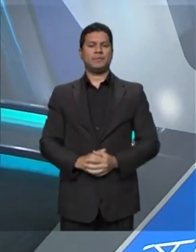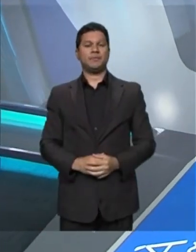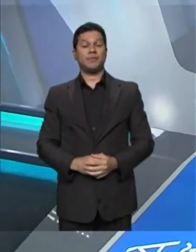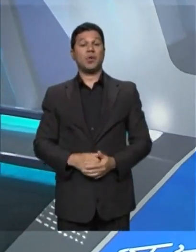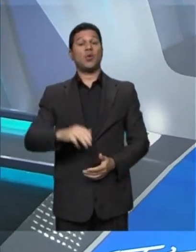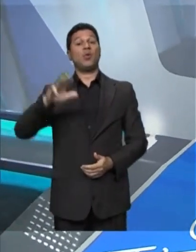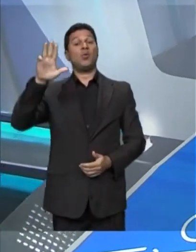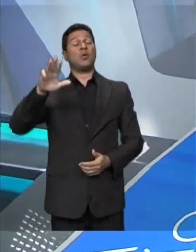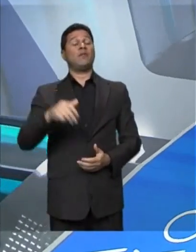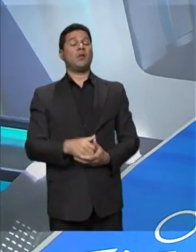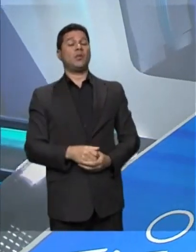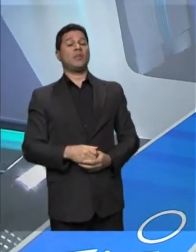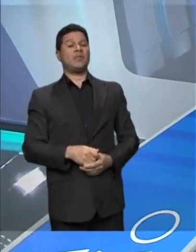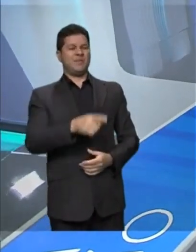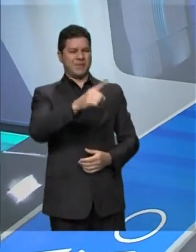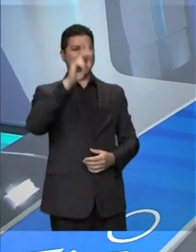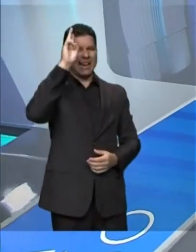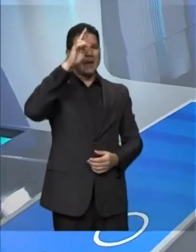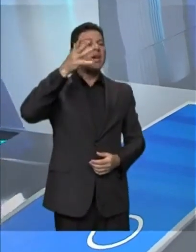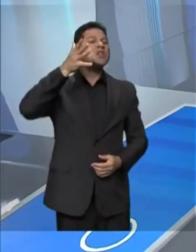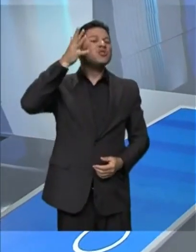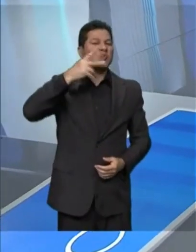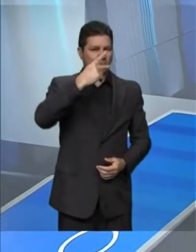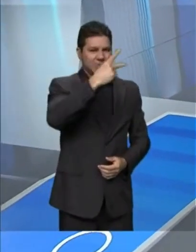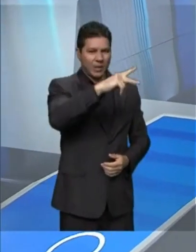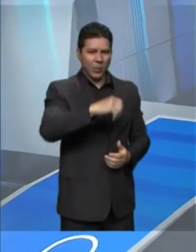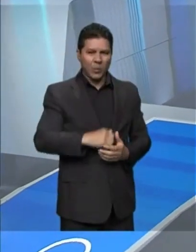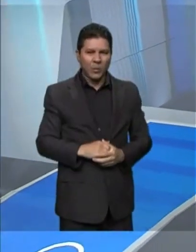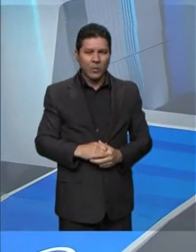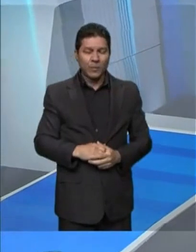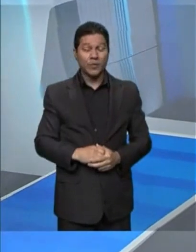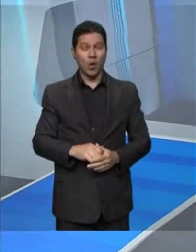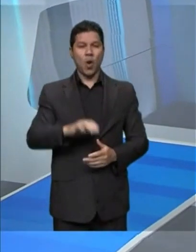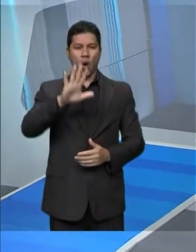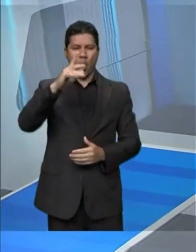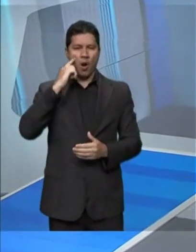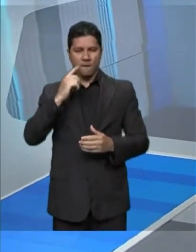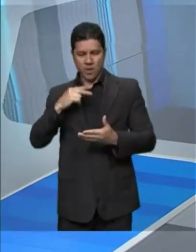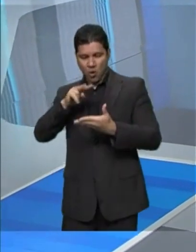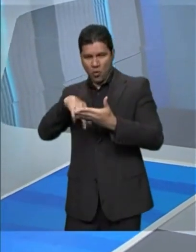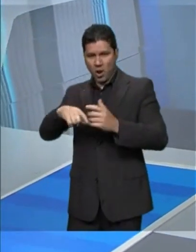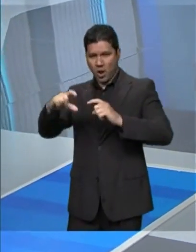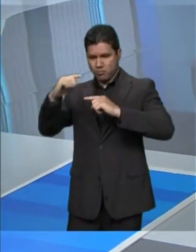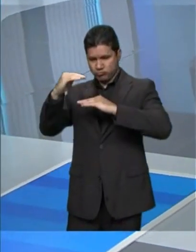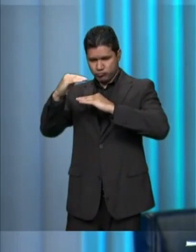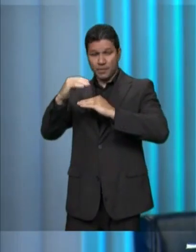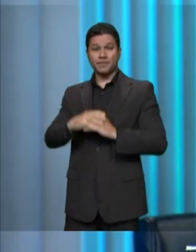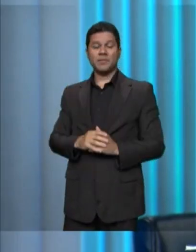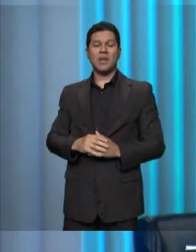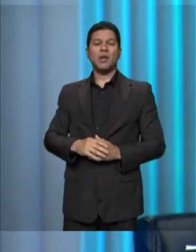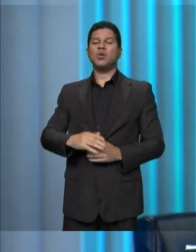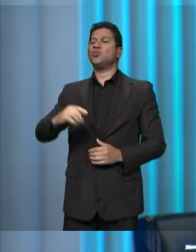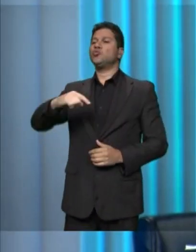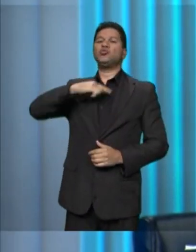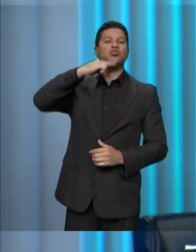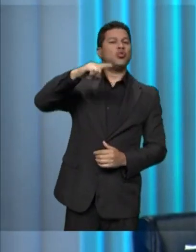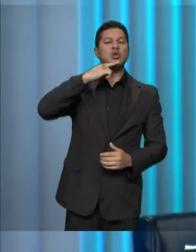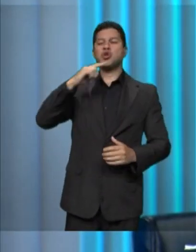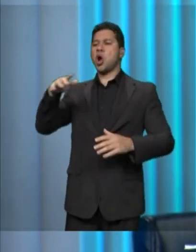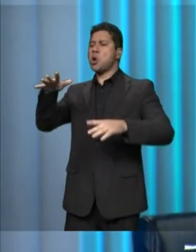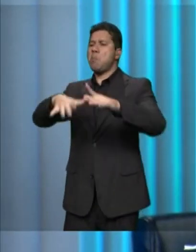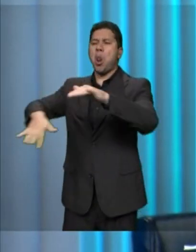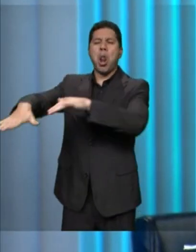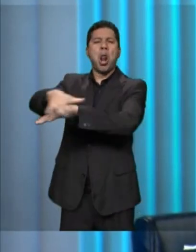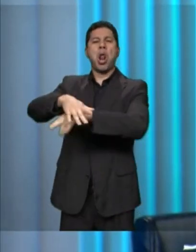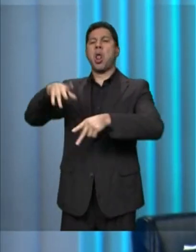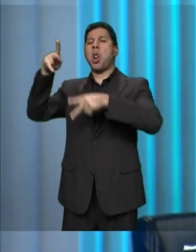Candidato se lembra desse discurso? Eu vou ver um trecho aqui. Não adianta uma multidão de